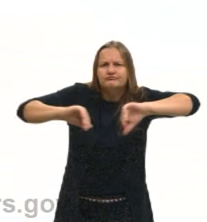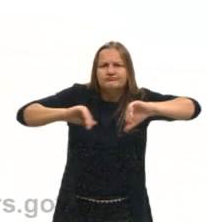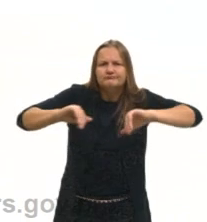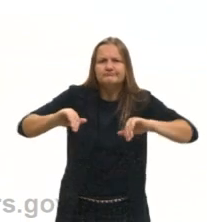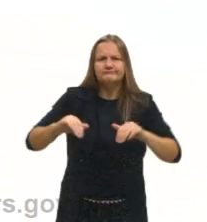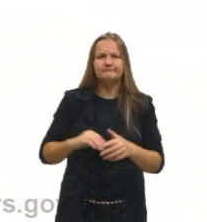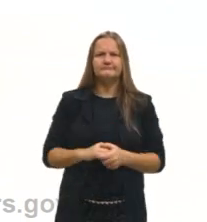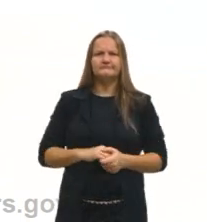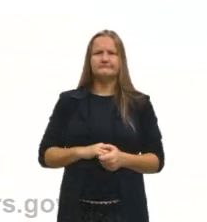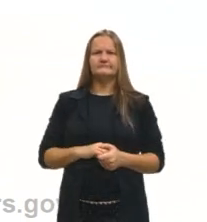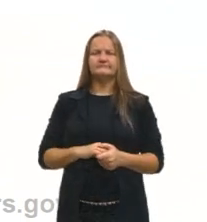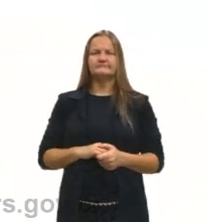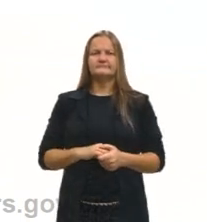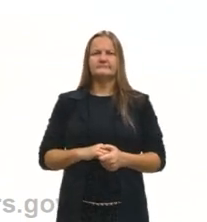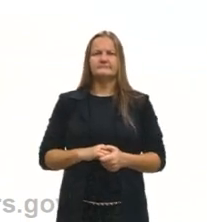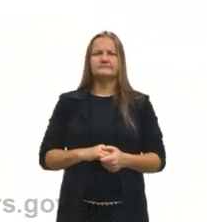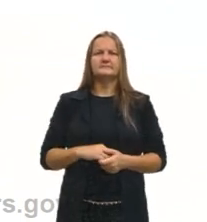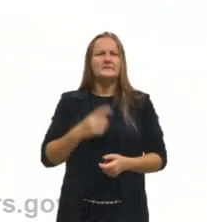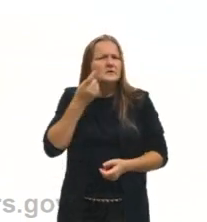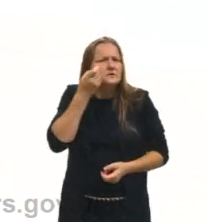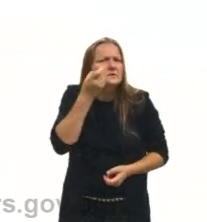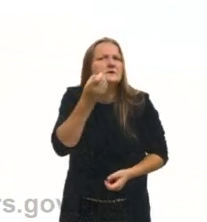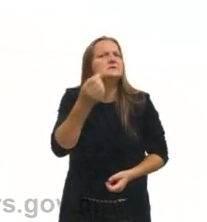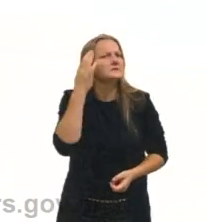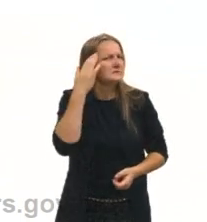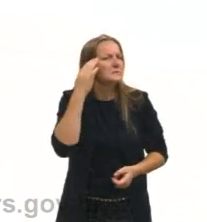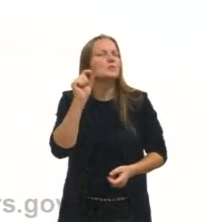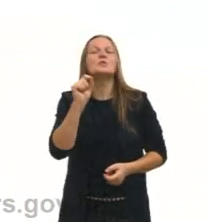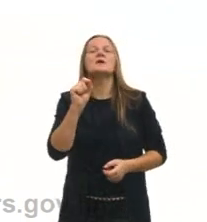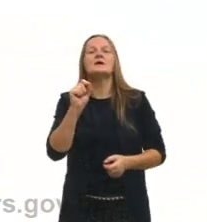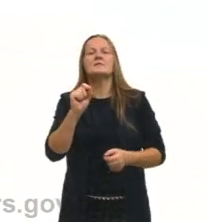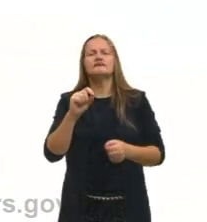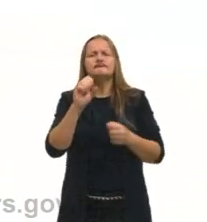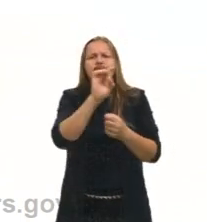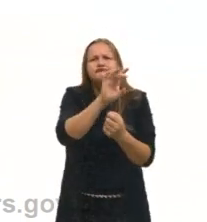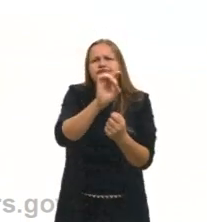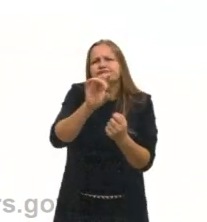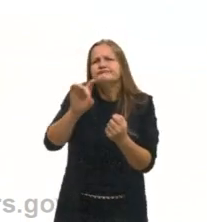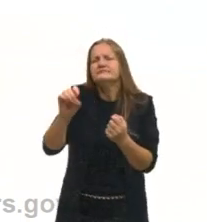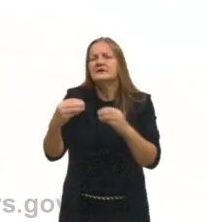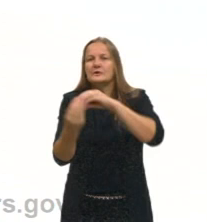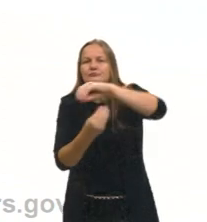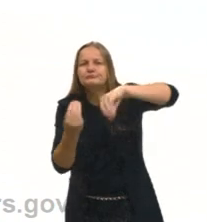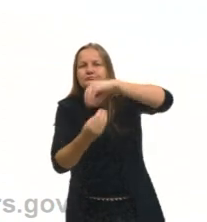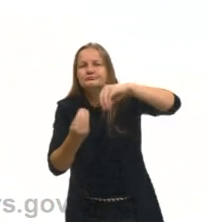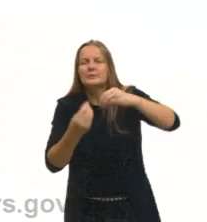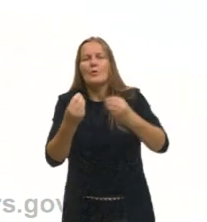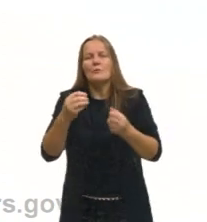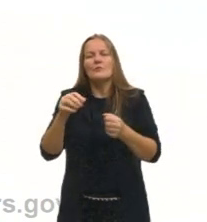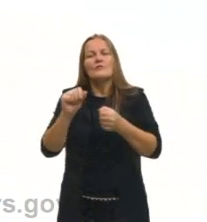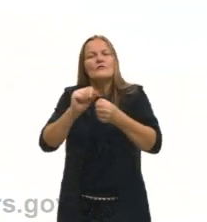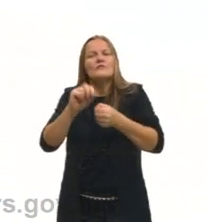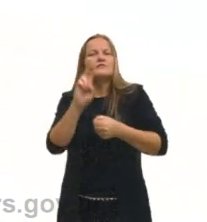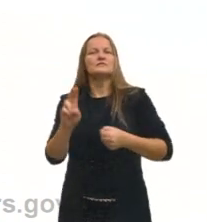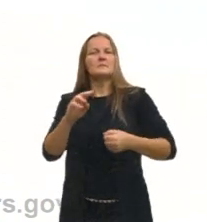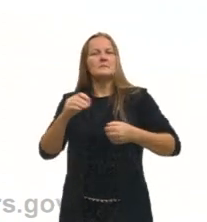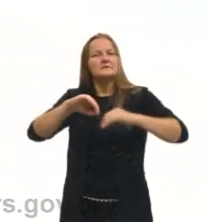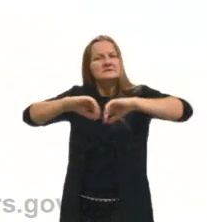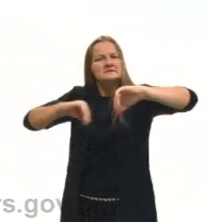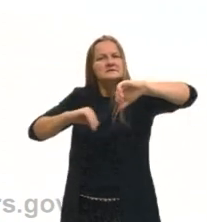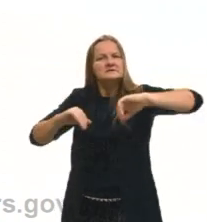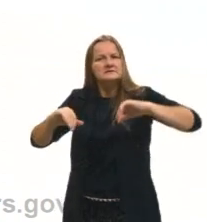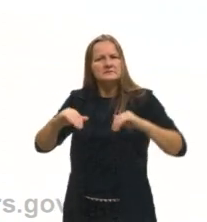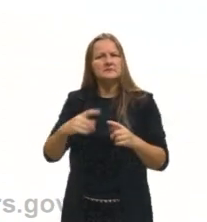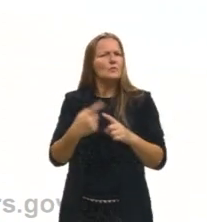a mistura em si. É interessante saber o que é cada mistura para a gente poder saber o que vai ser utilizado para separar. E quando a gente fala de